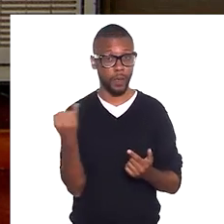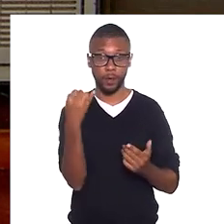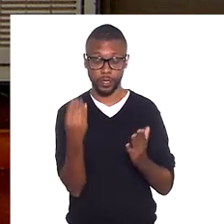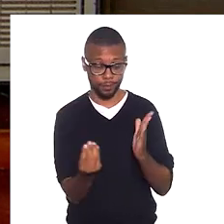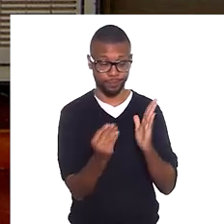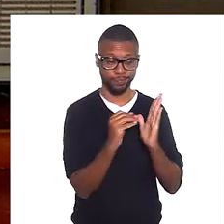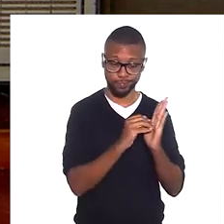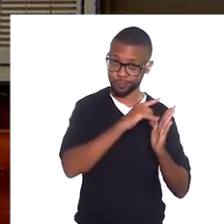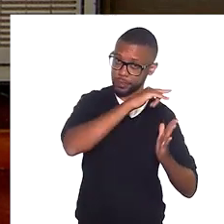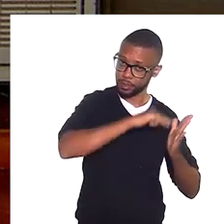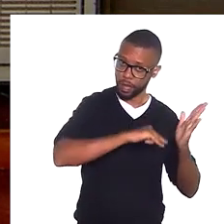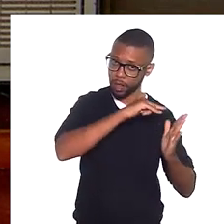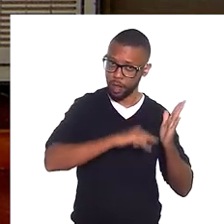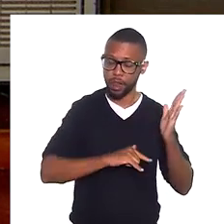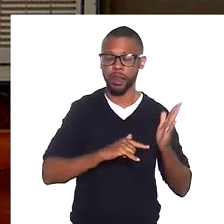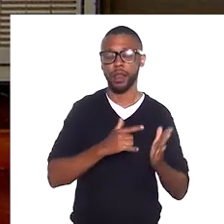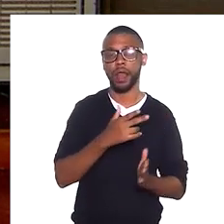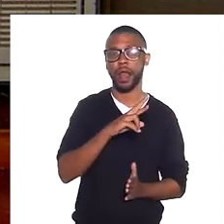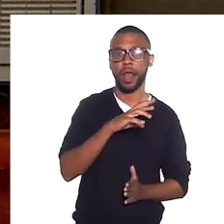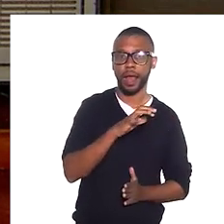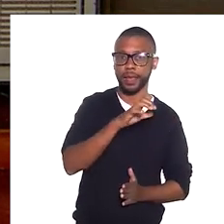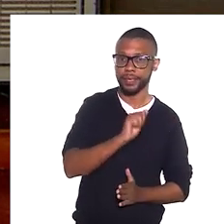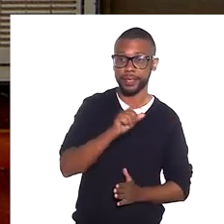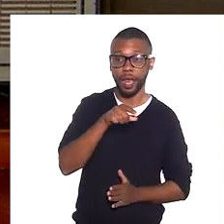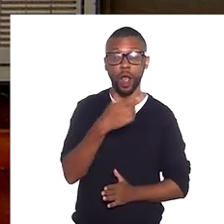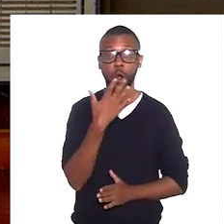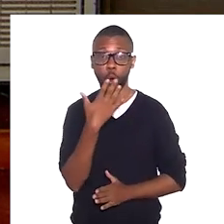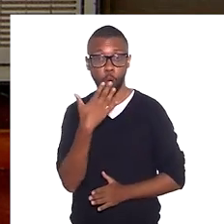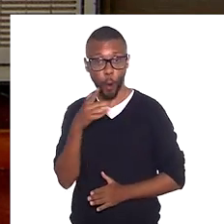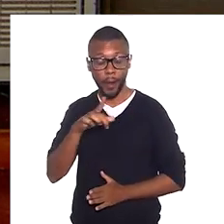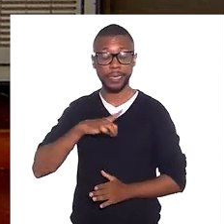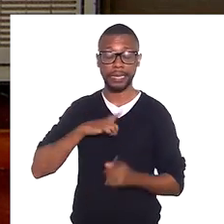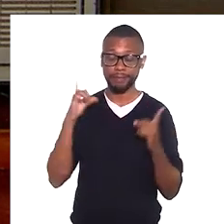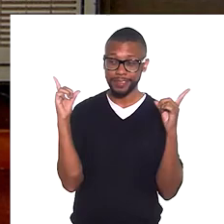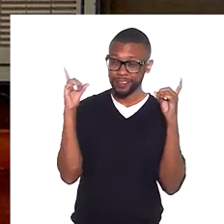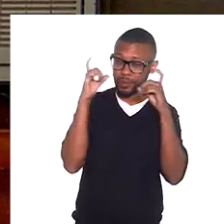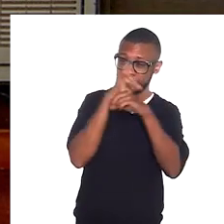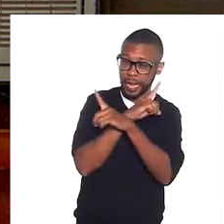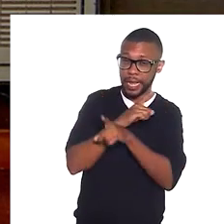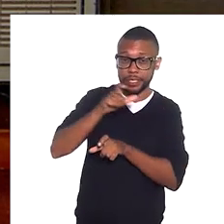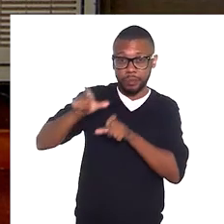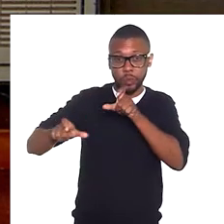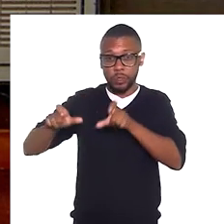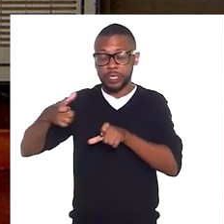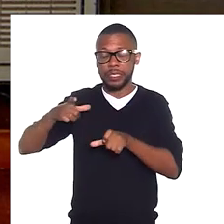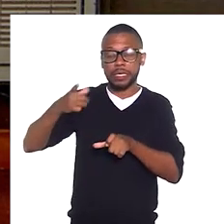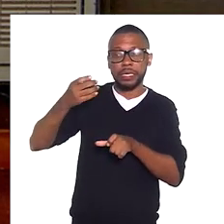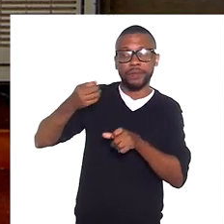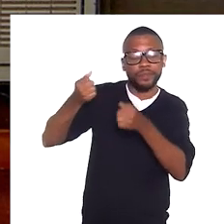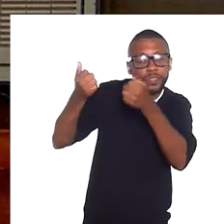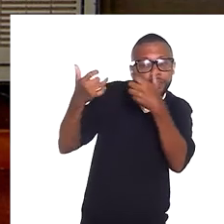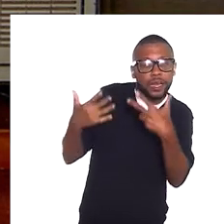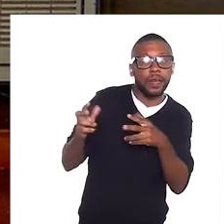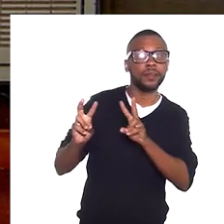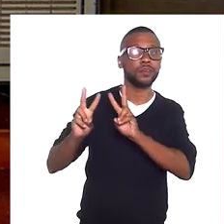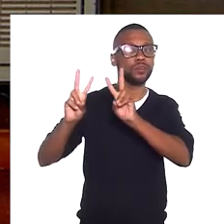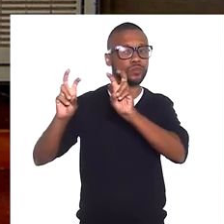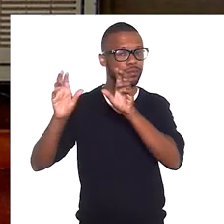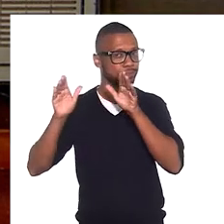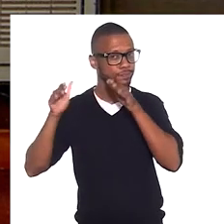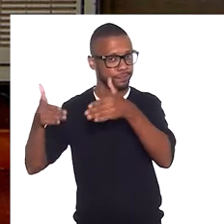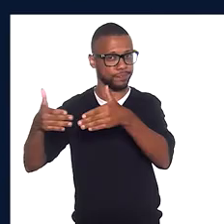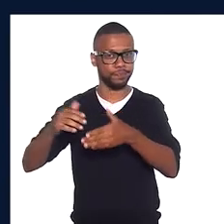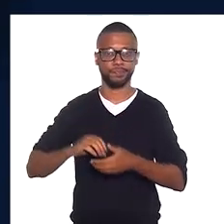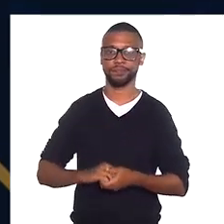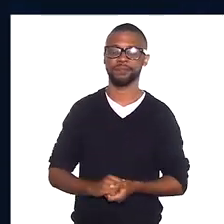quesito cor faz com que as pessoas permaneçam desinformadas e com dificuldades em abordar e serem abordadas sobre este